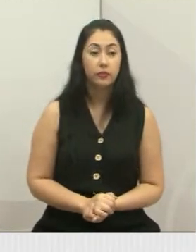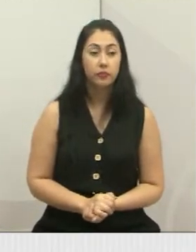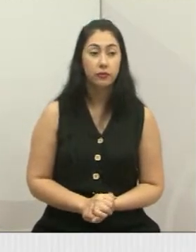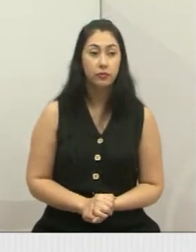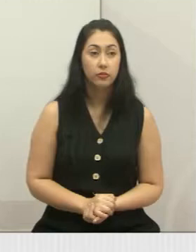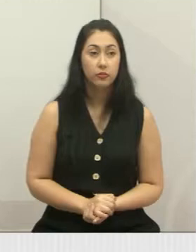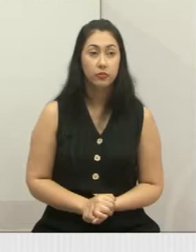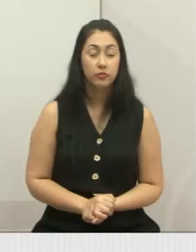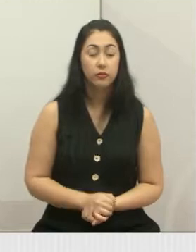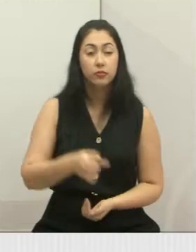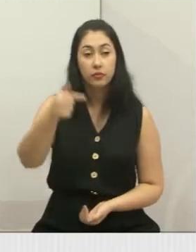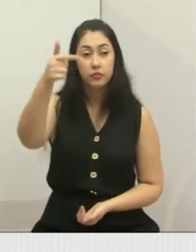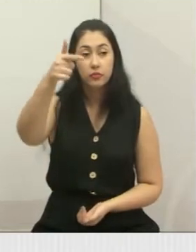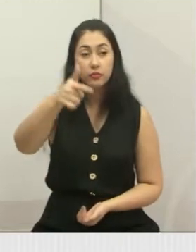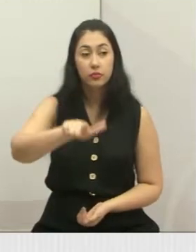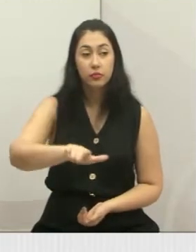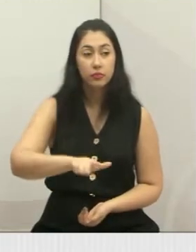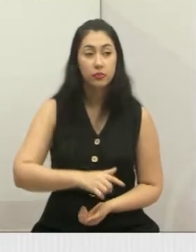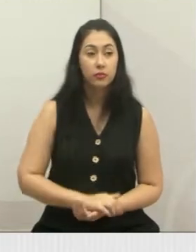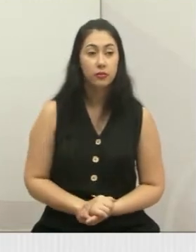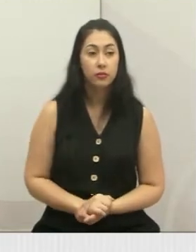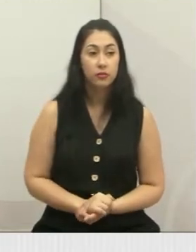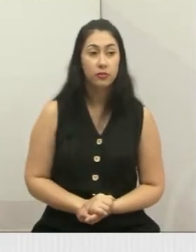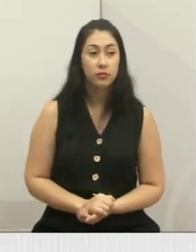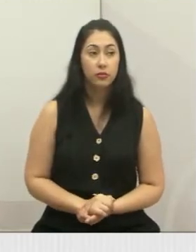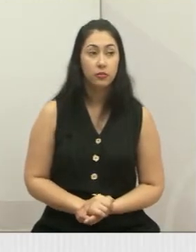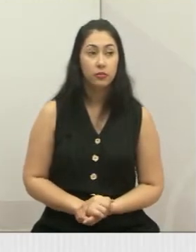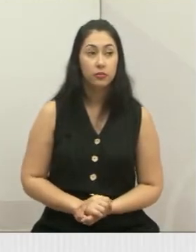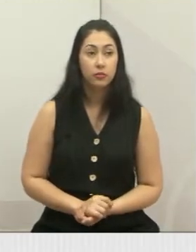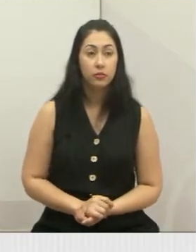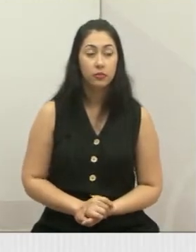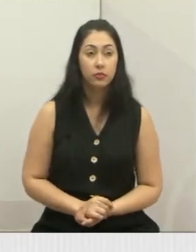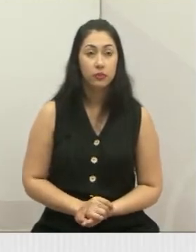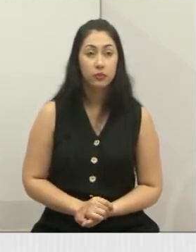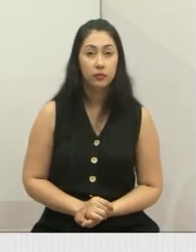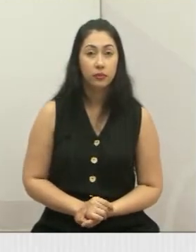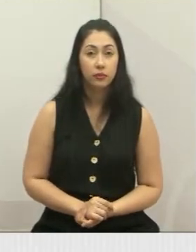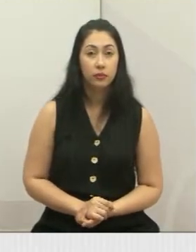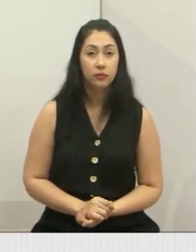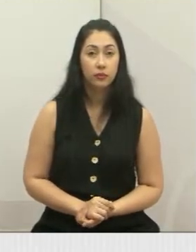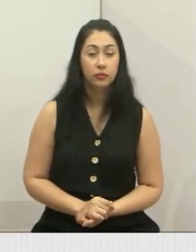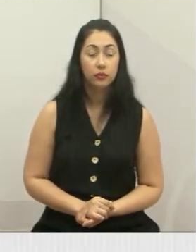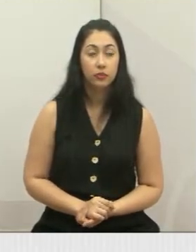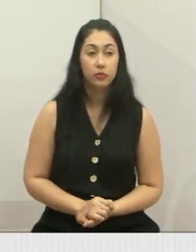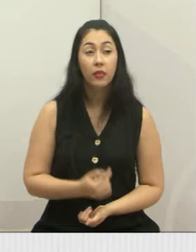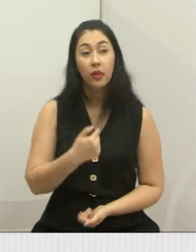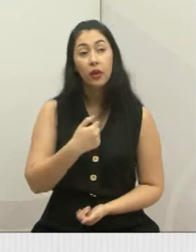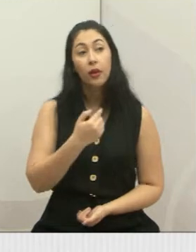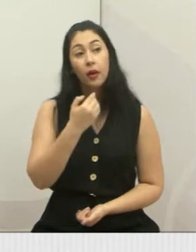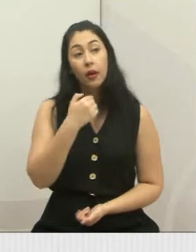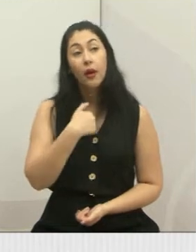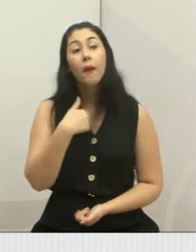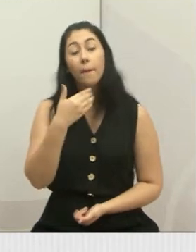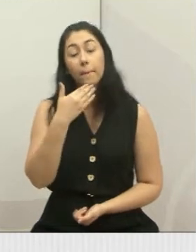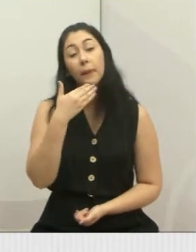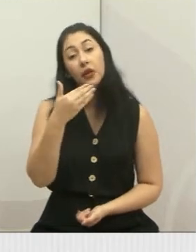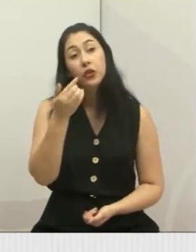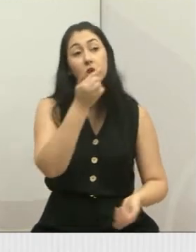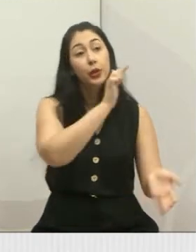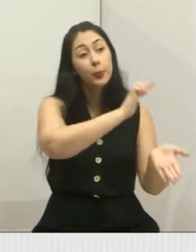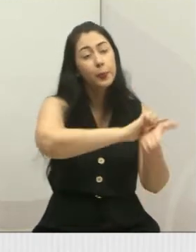A foto 7, solicite a